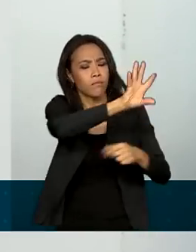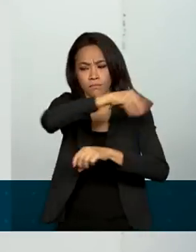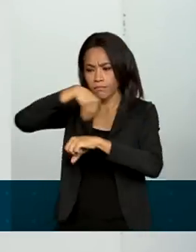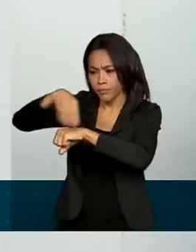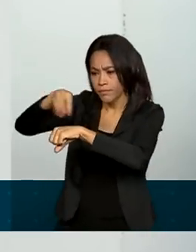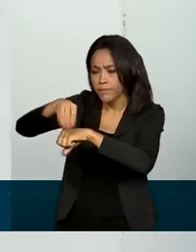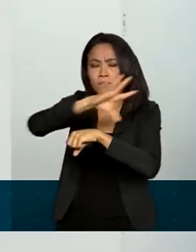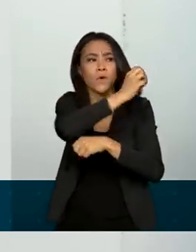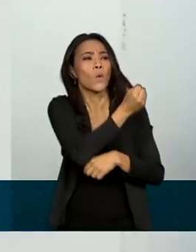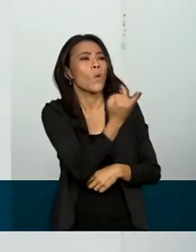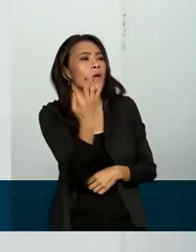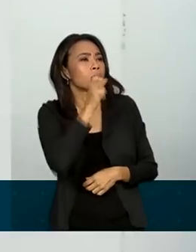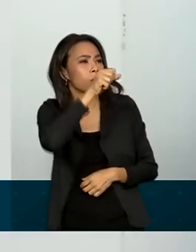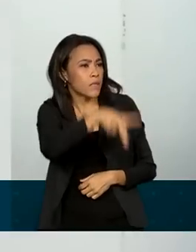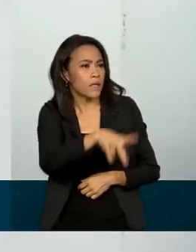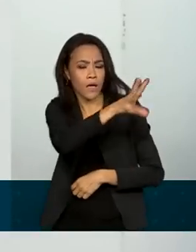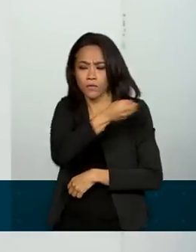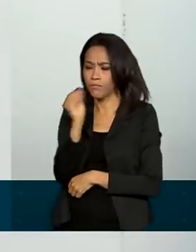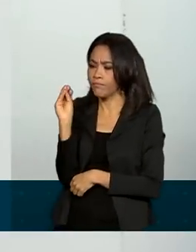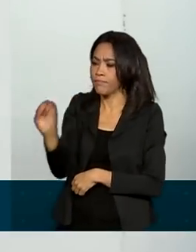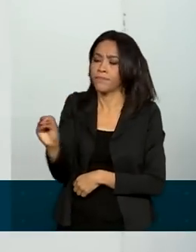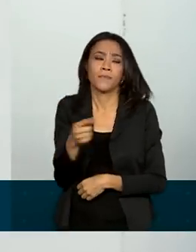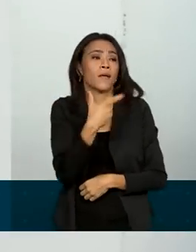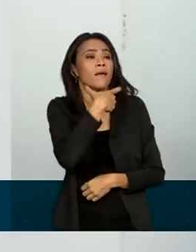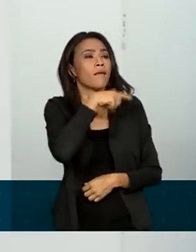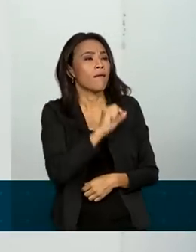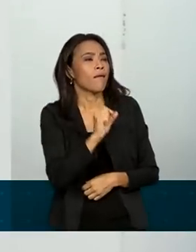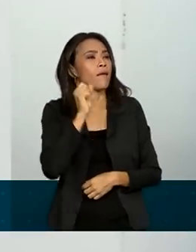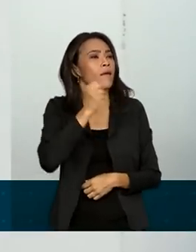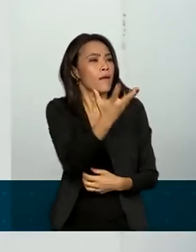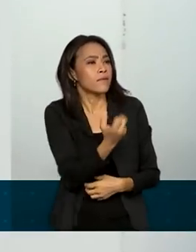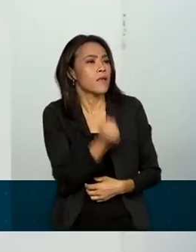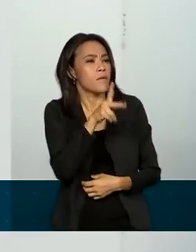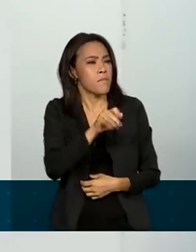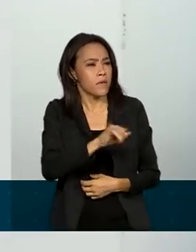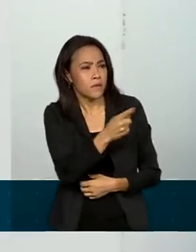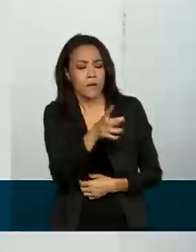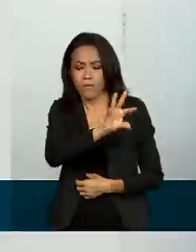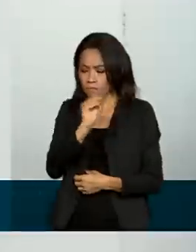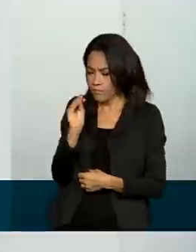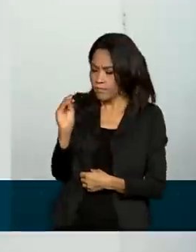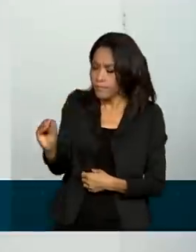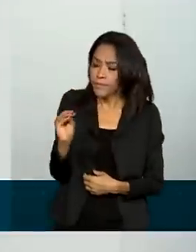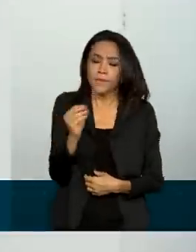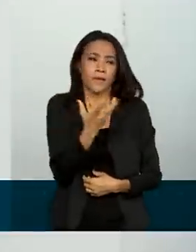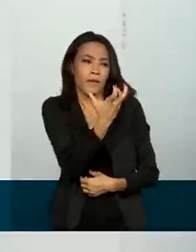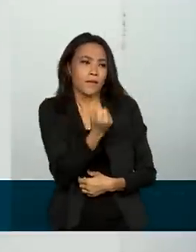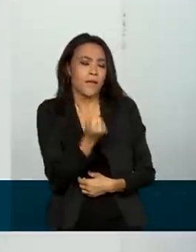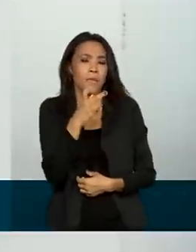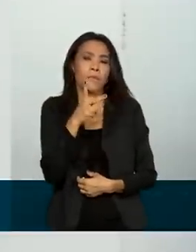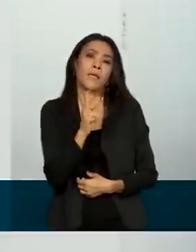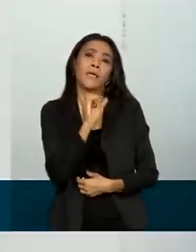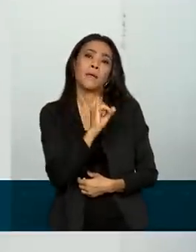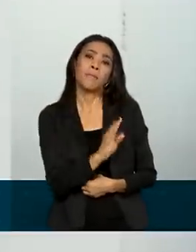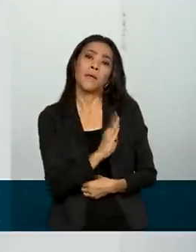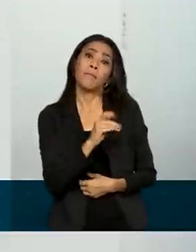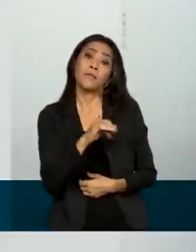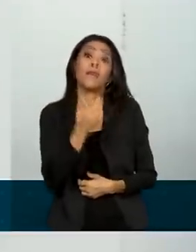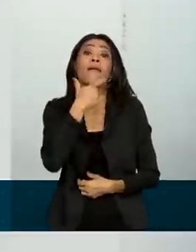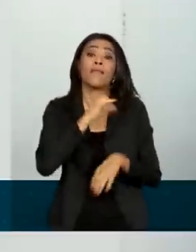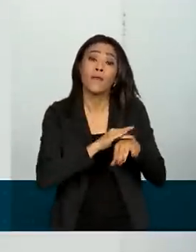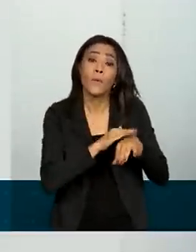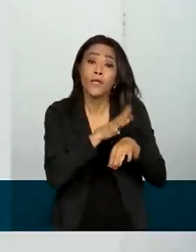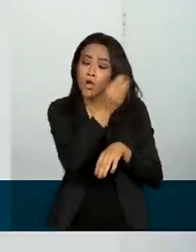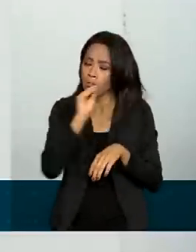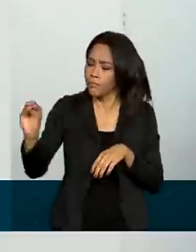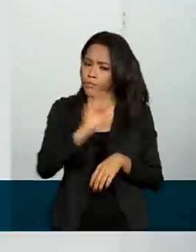são os aposentados, os pensionistas, os beneficiários de pensão, do BPC, os que estão doentes. Então, por quê? Nós